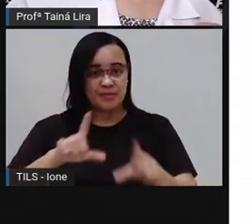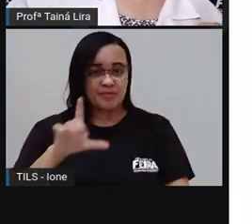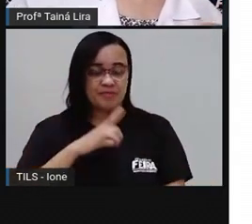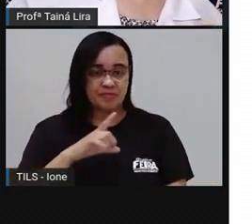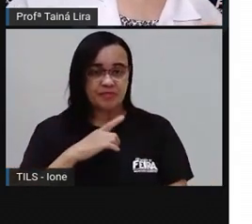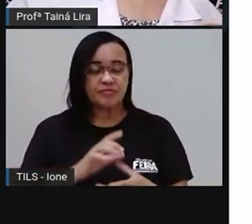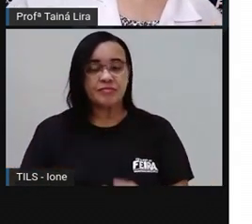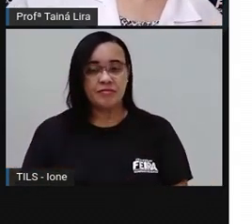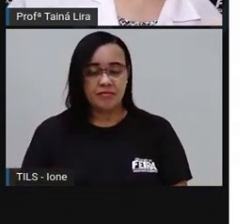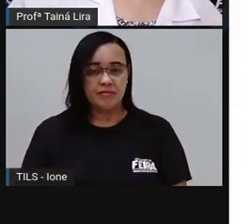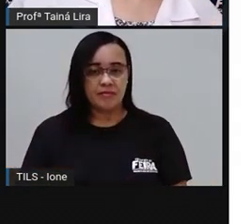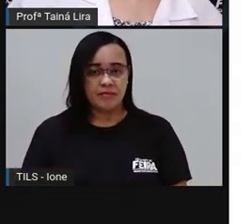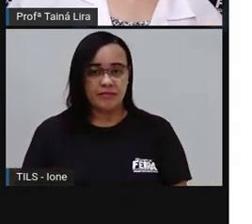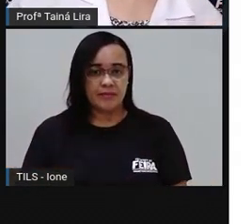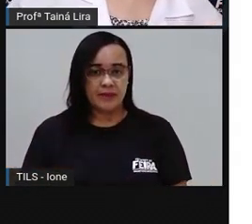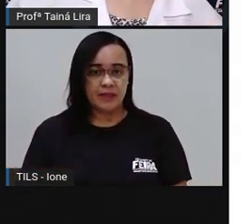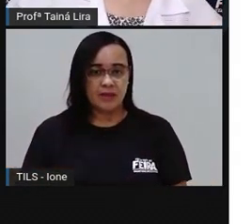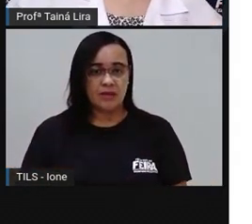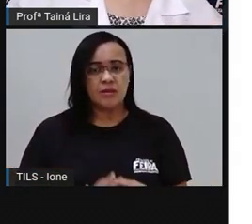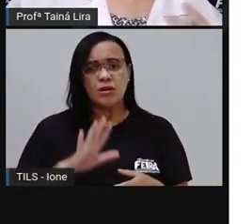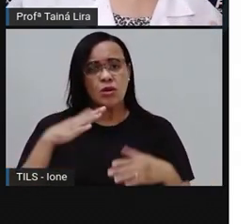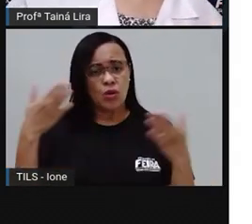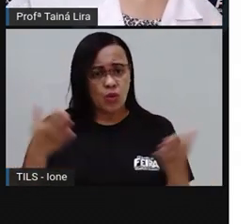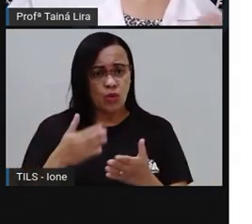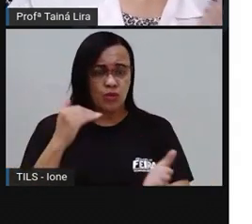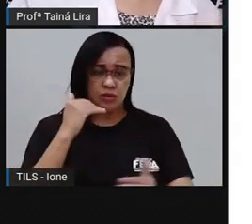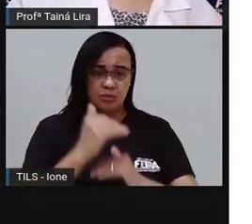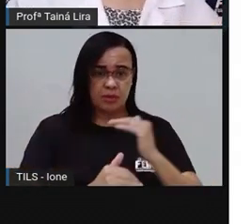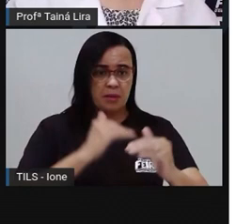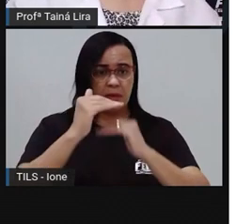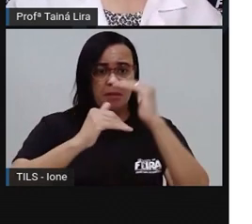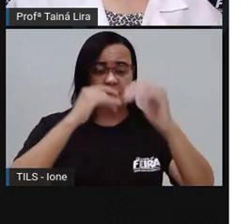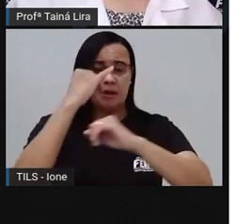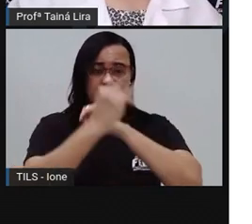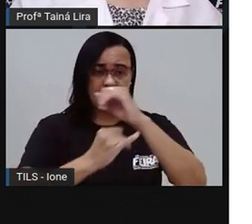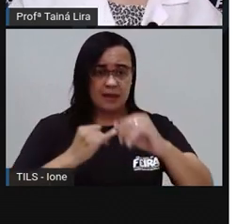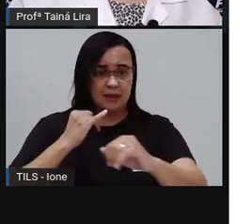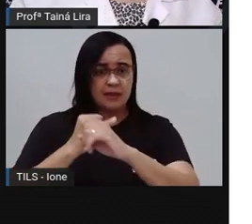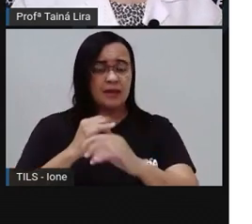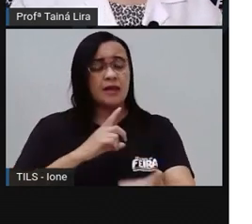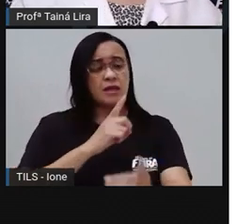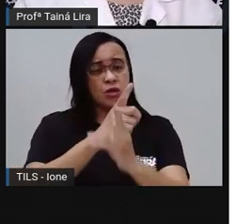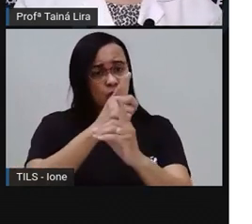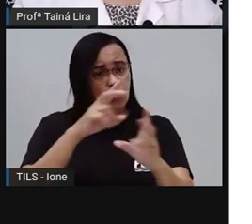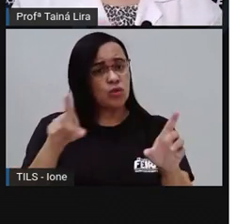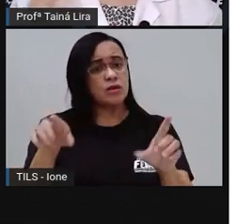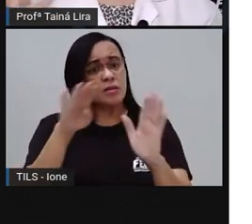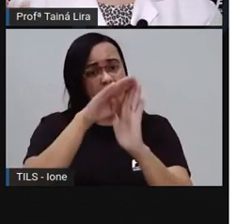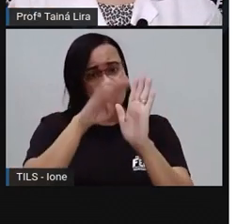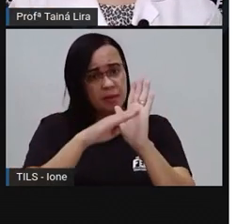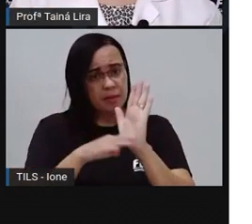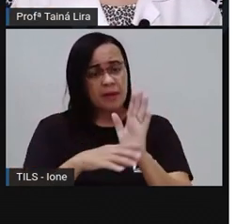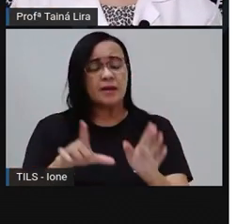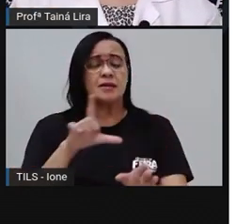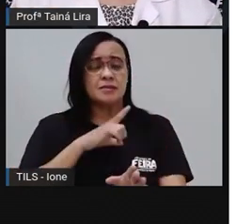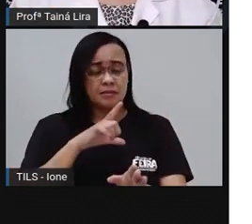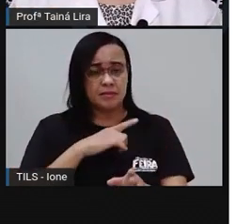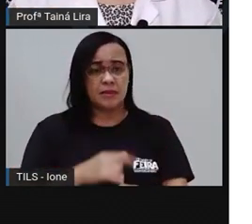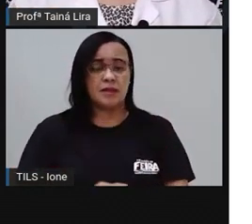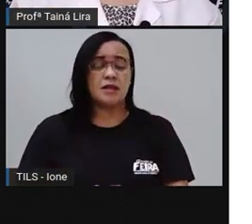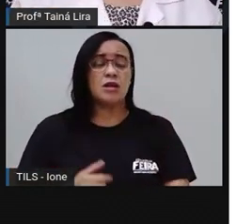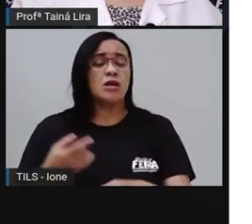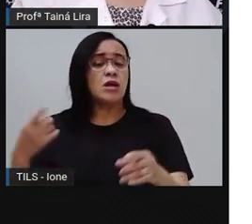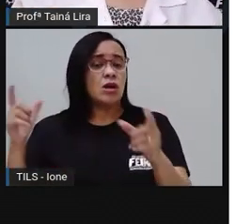encontramos também muitas receitas aí na internet, tá? Pode ser aí no próprio YouTube,